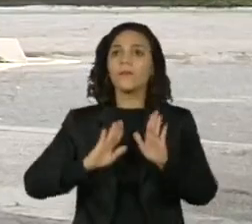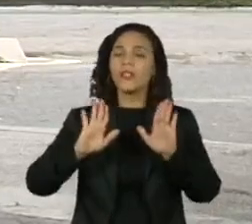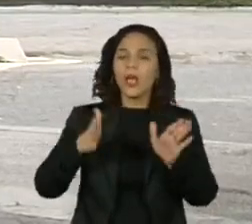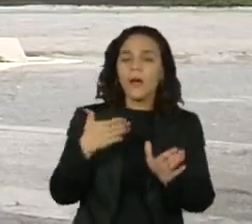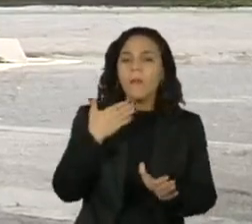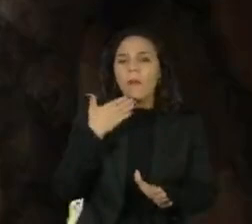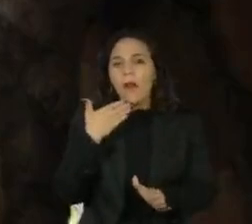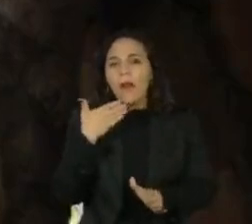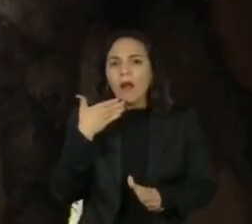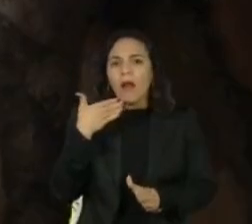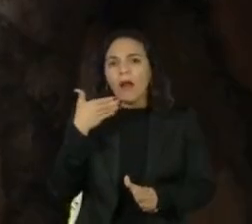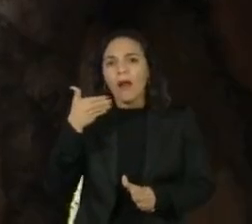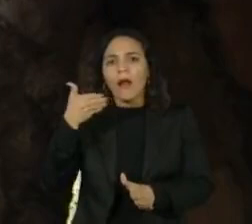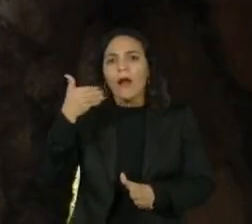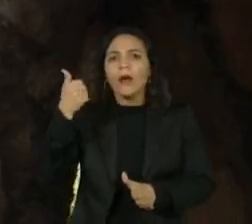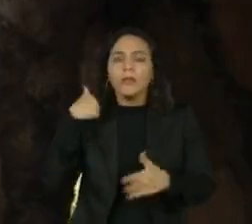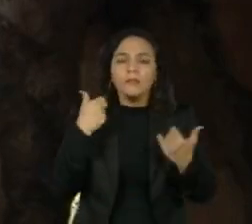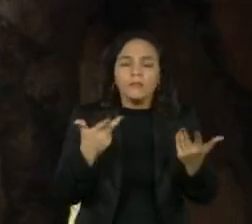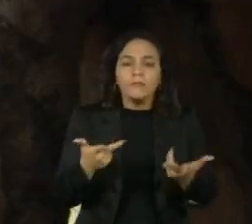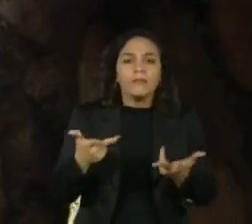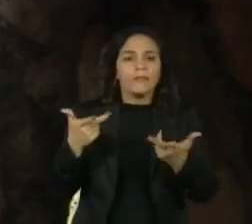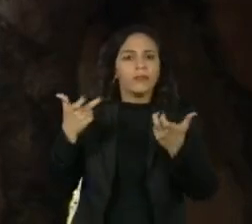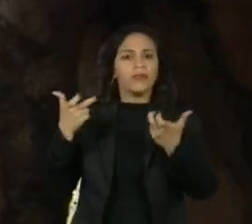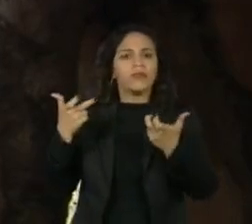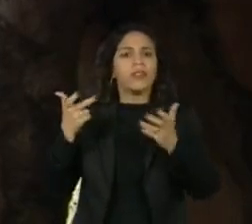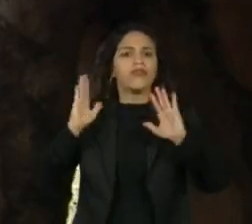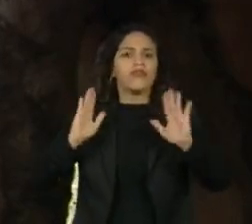eu vejo que melhorou bastante.